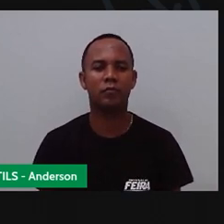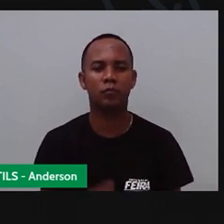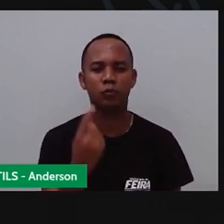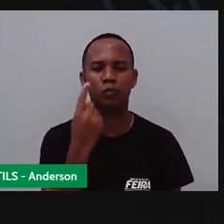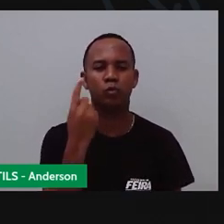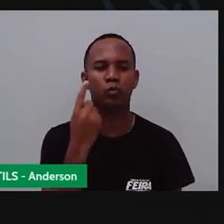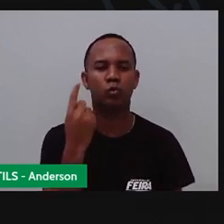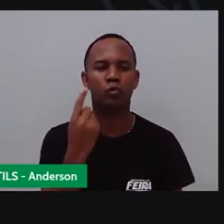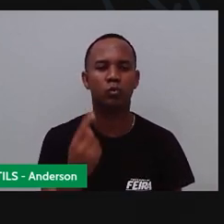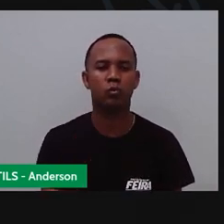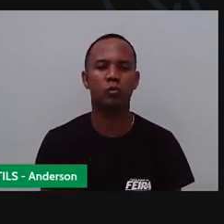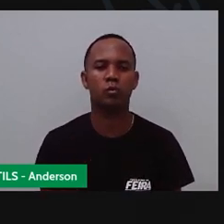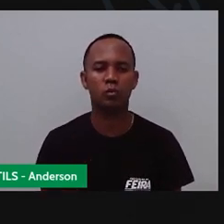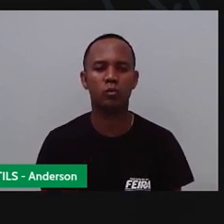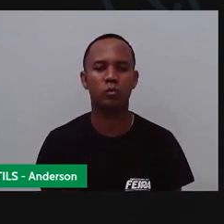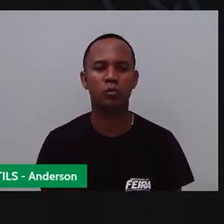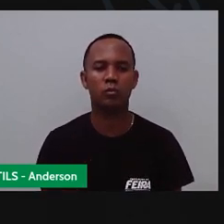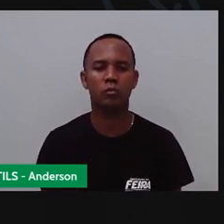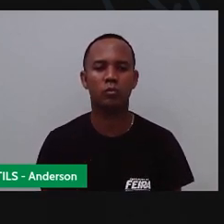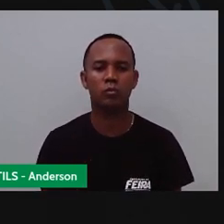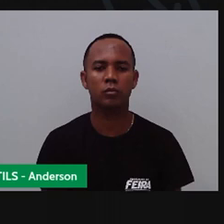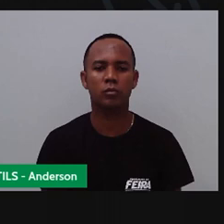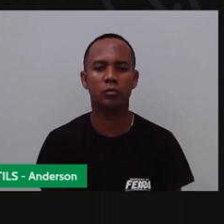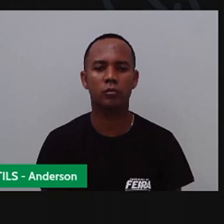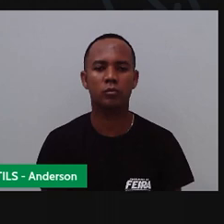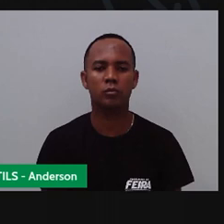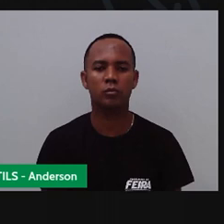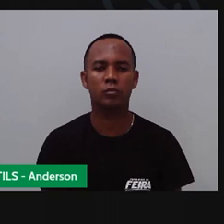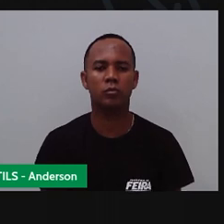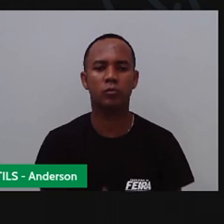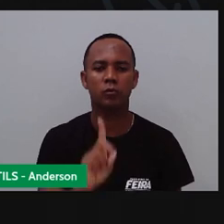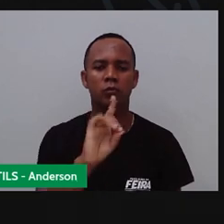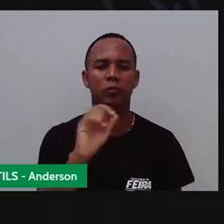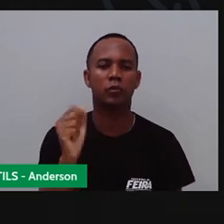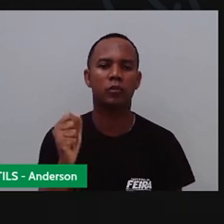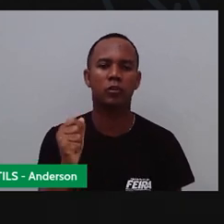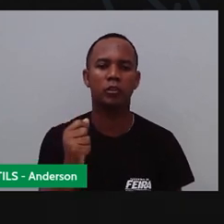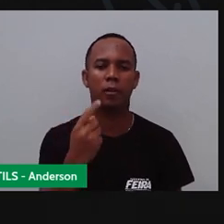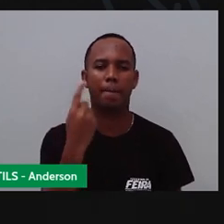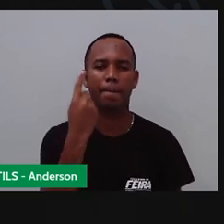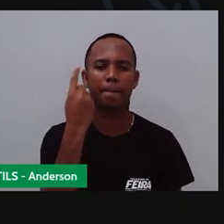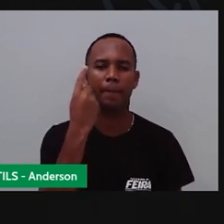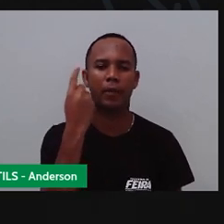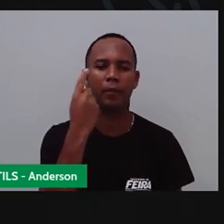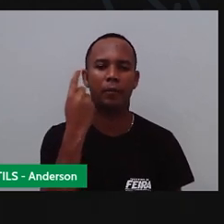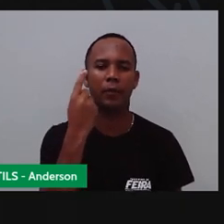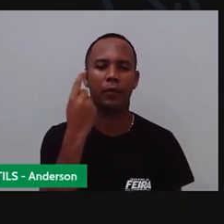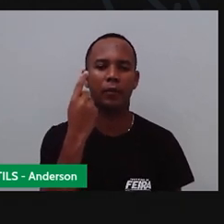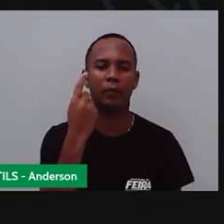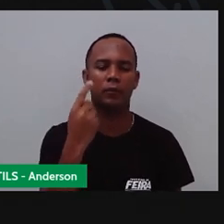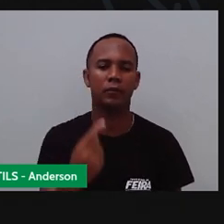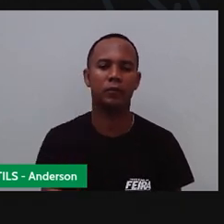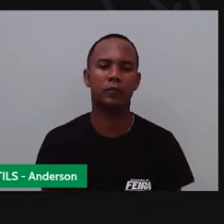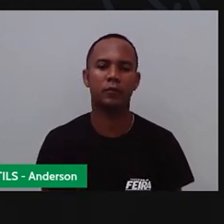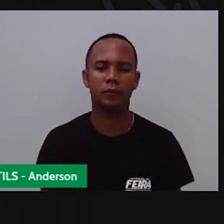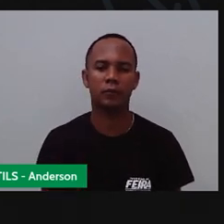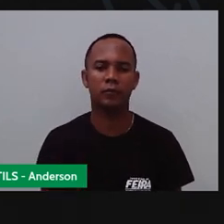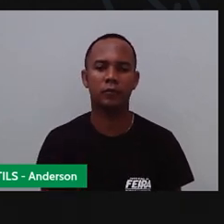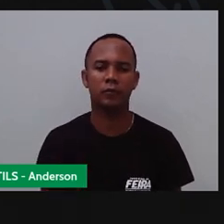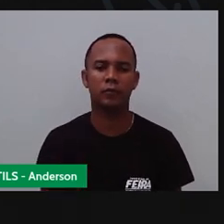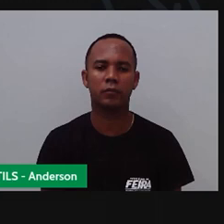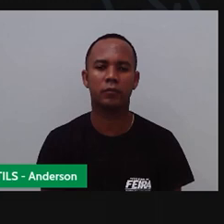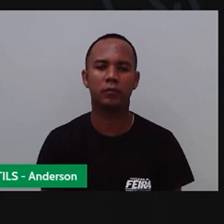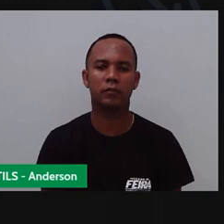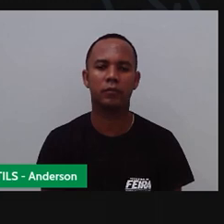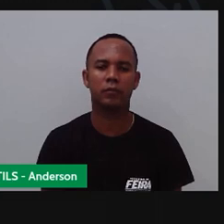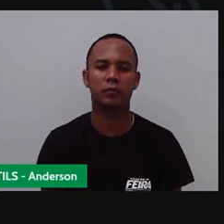A gente coloca aqui, ó. Em junho. E qual dia hoje? Dia primeiro. A gente pega o segundo, ó. E coloca